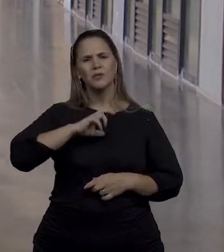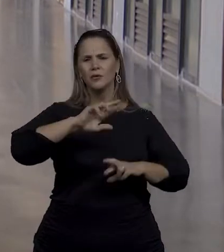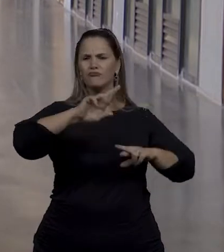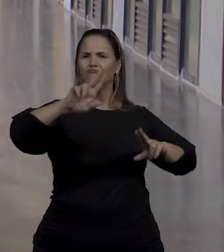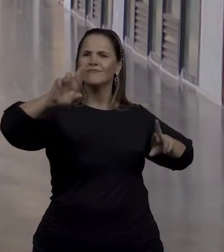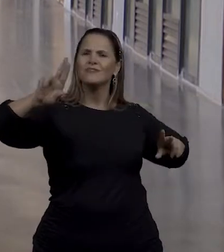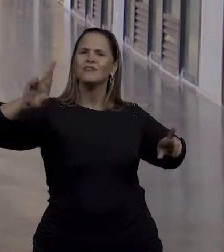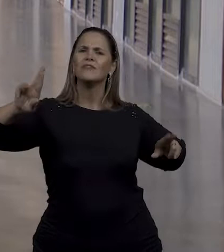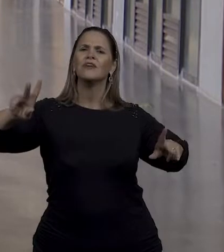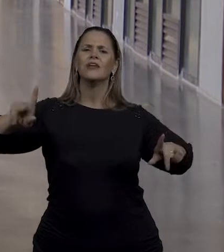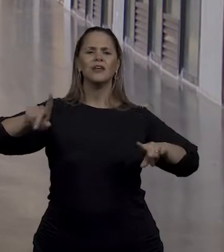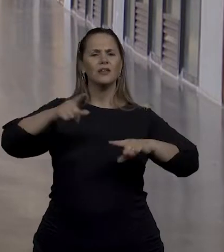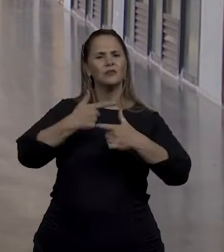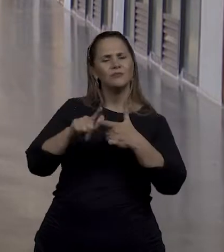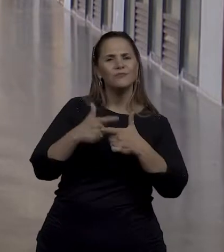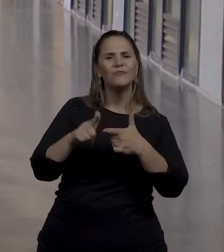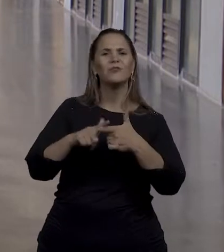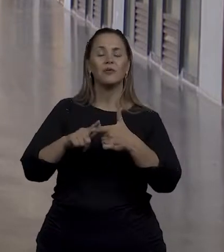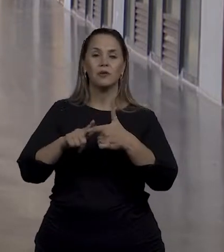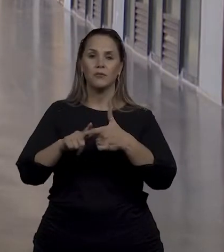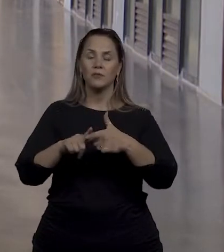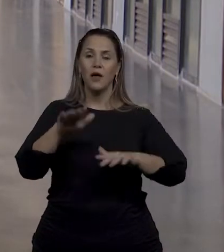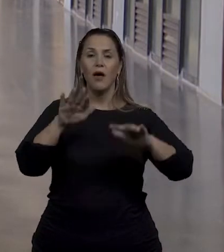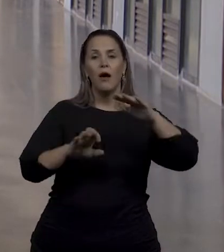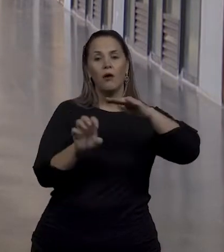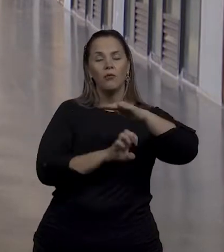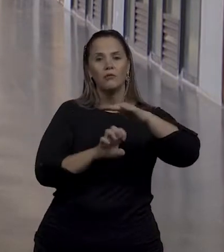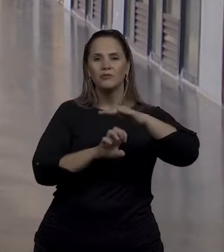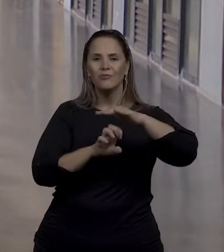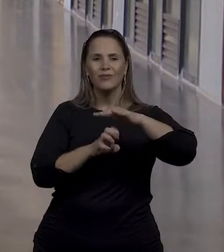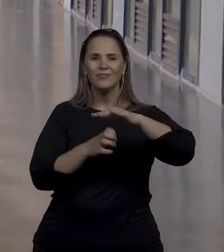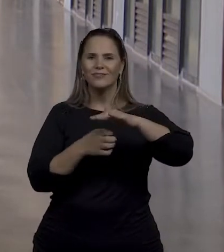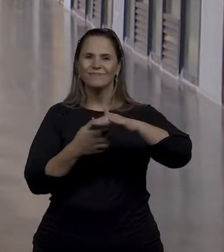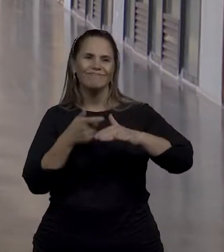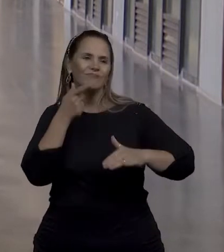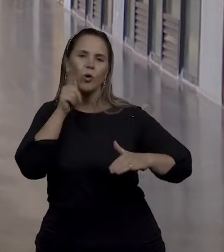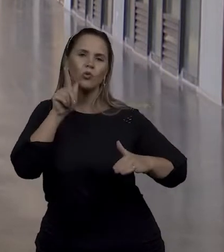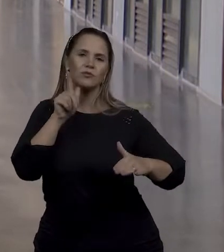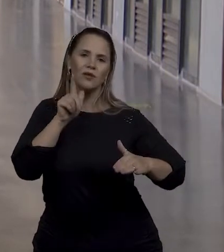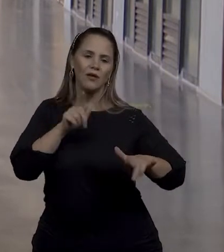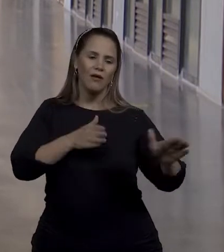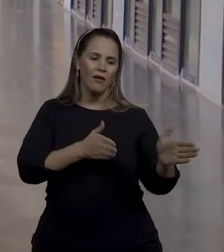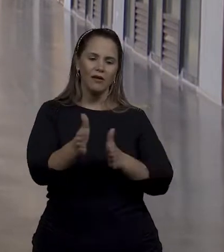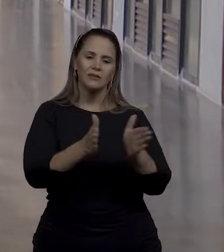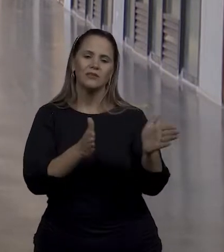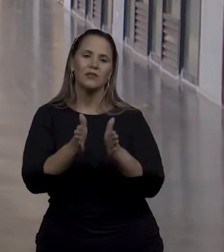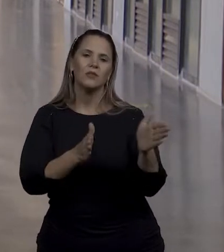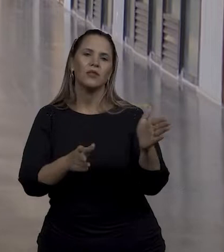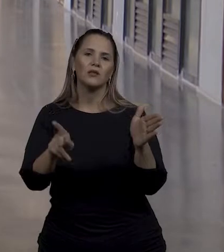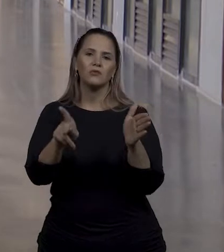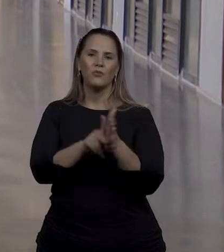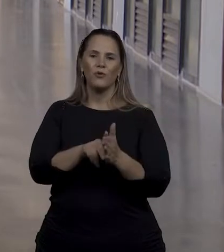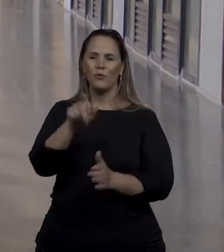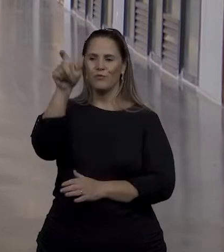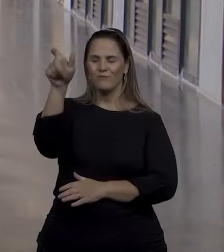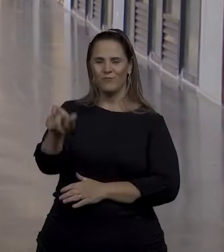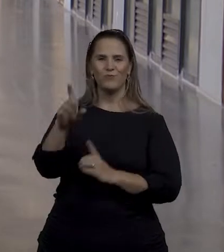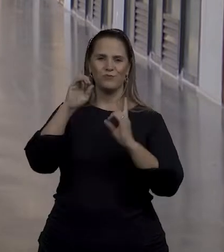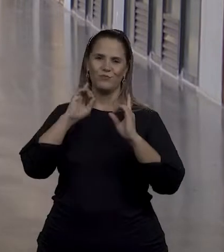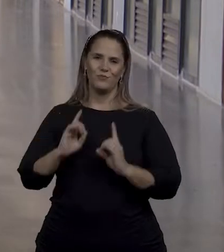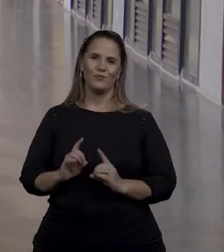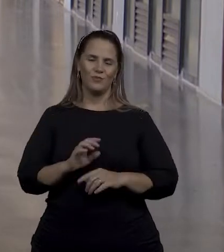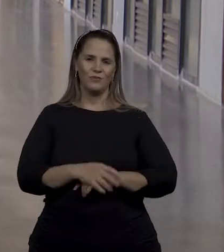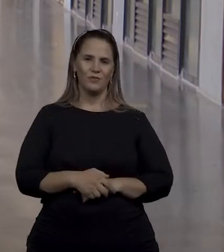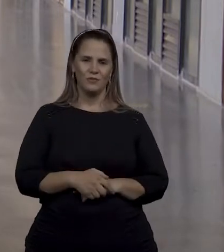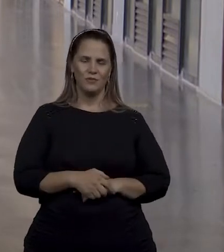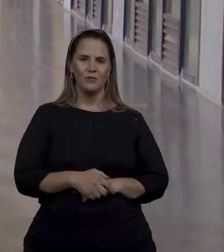Muitas vezes as empresas não estão dispostas a garantir condições de acessibilidade para aquele empregado. Existem preconceitos muito